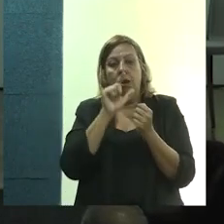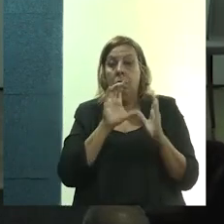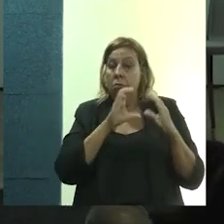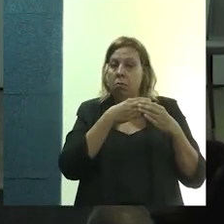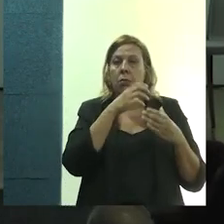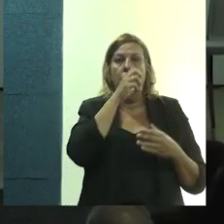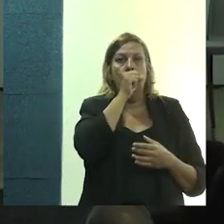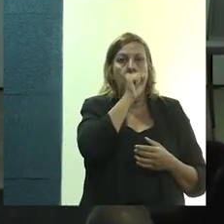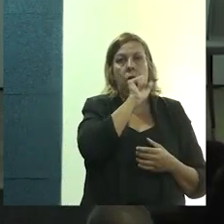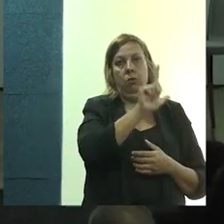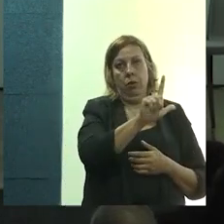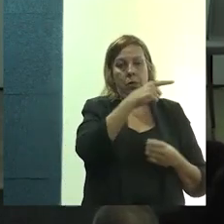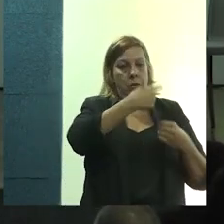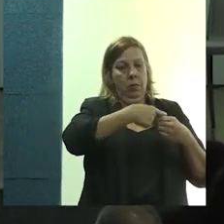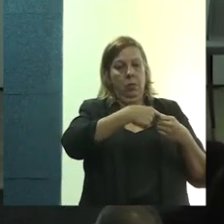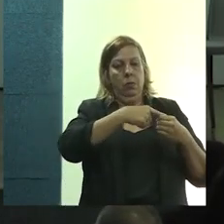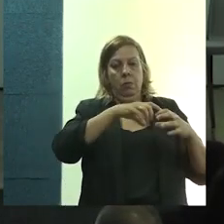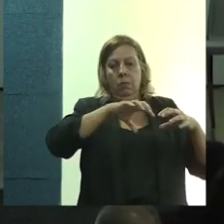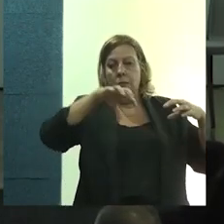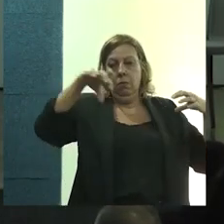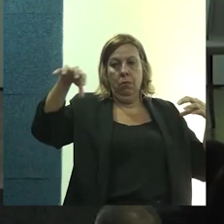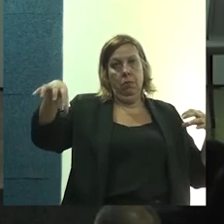através de Laranjeiras.